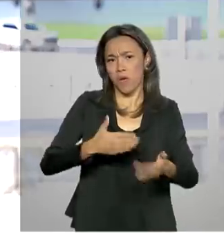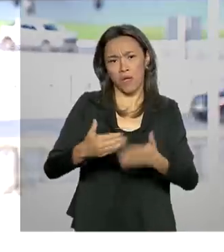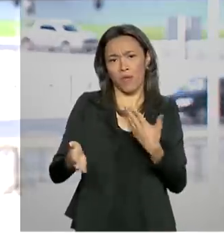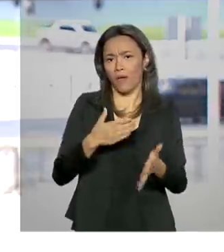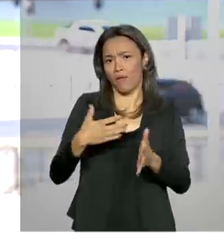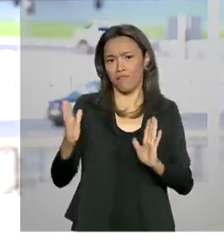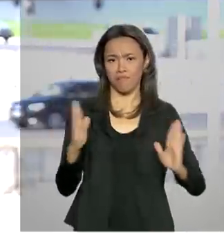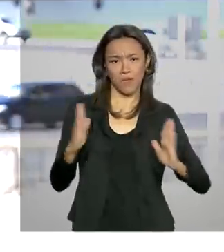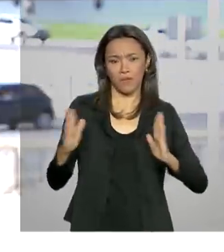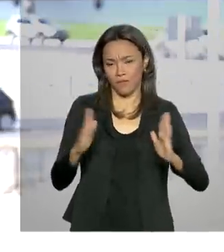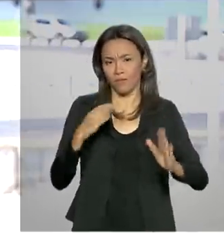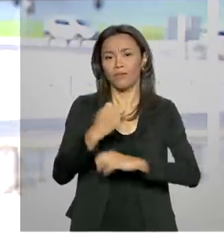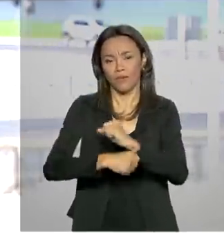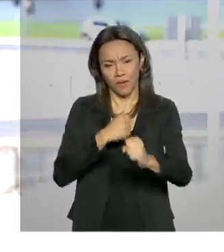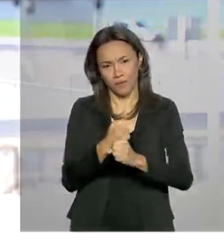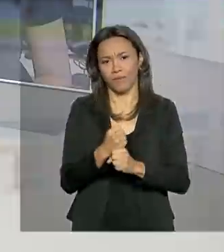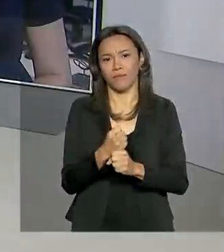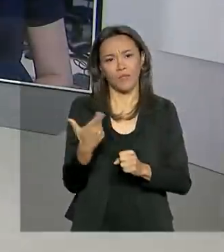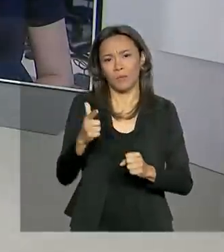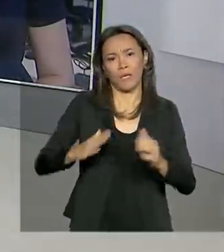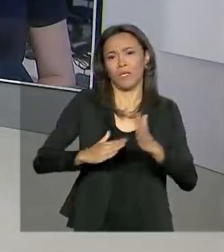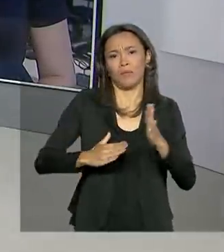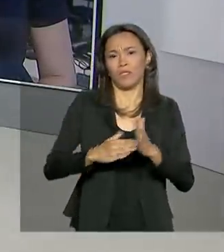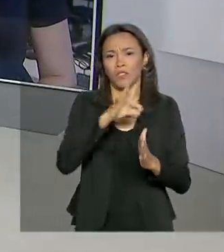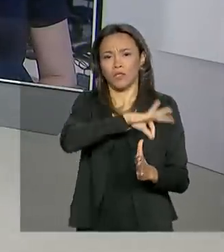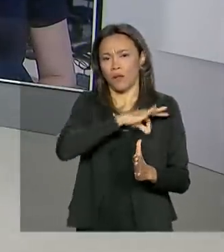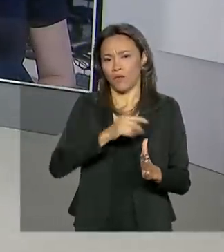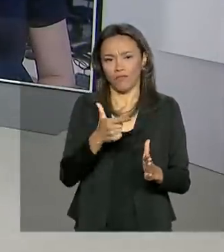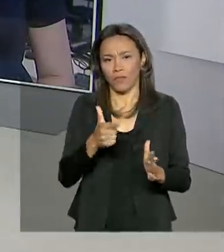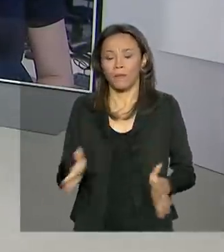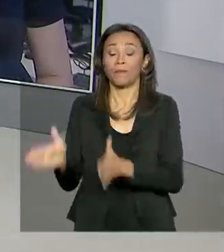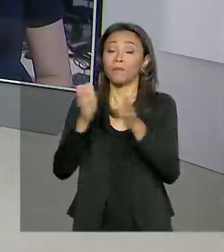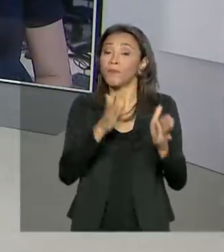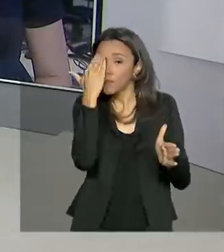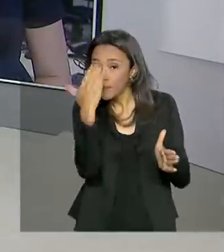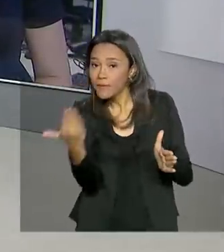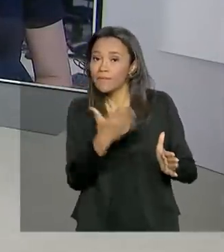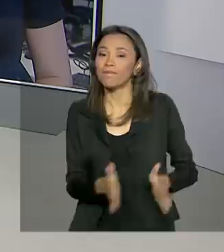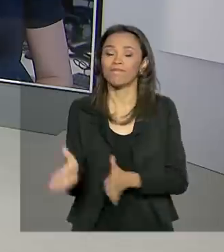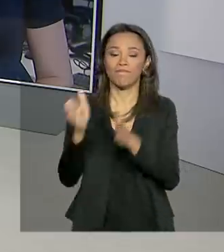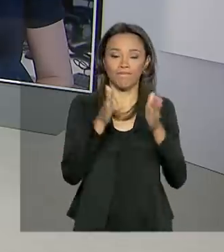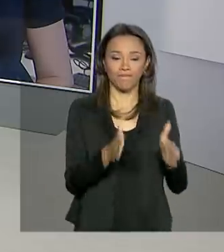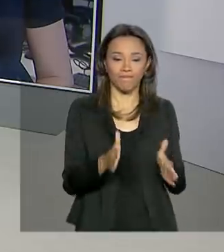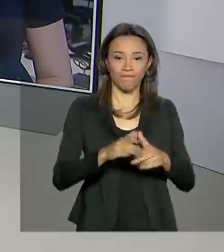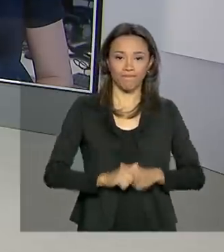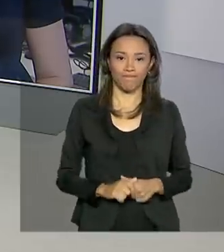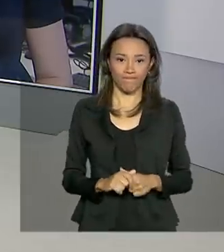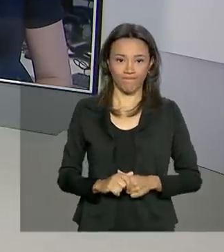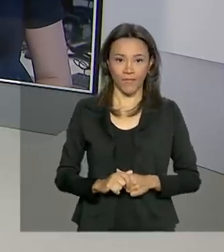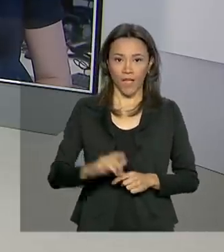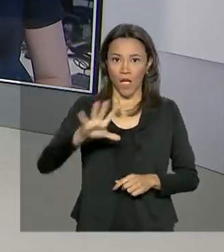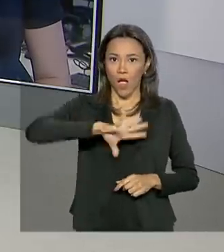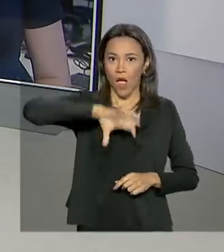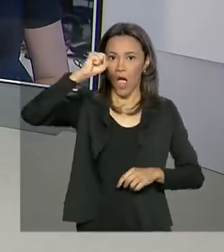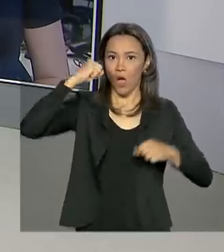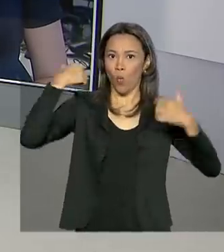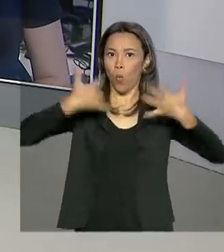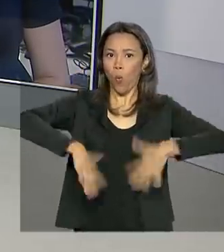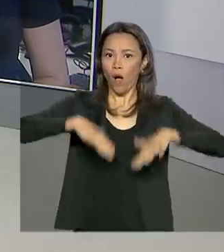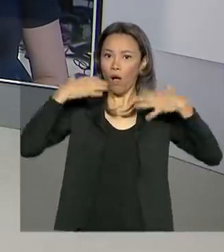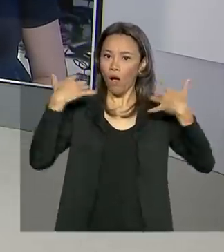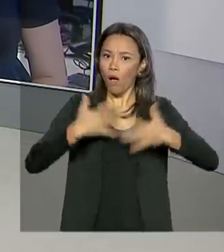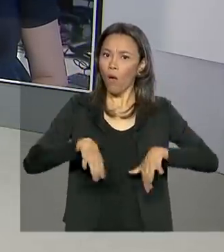É isso, Mara, eu volto com você. Obrigada pelas suas informações, Selma. Record na Bolsa de